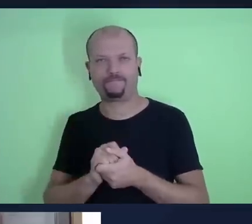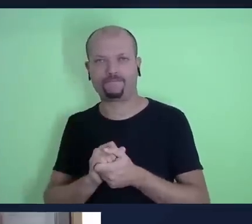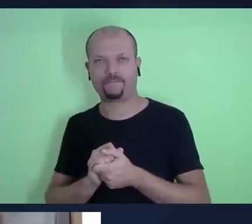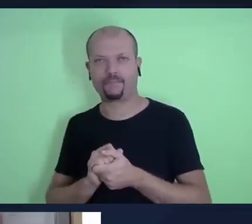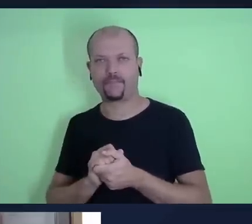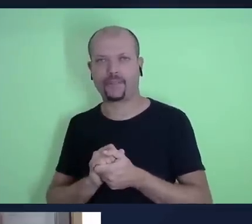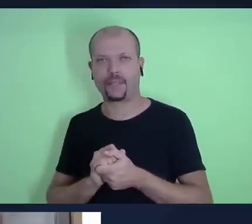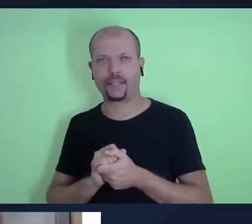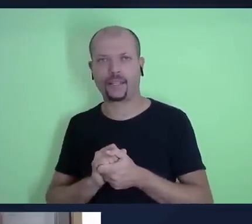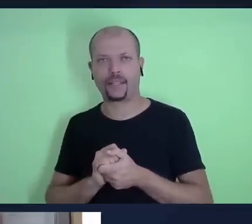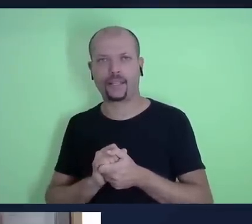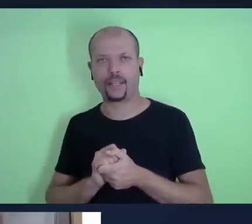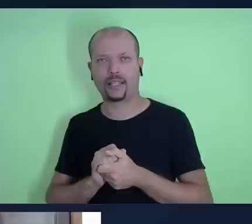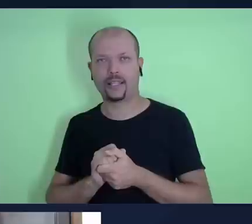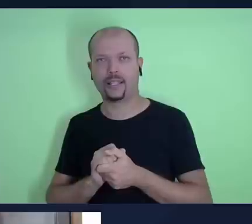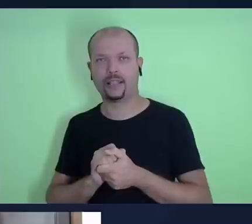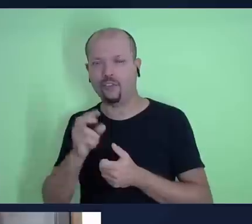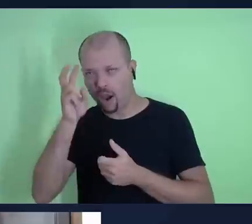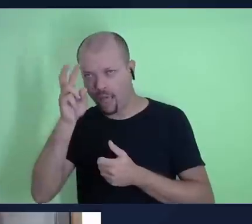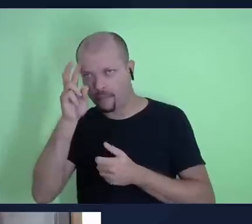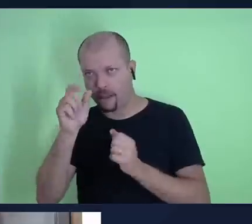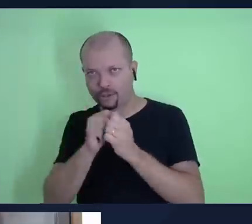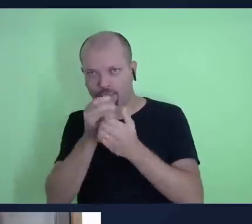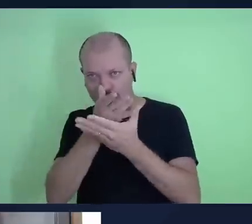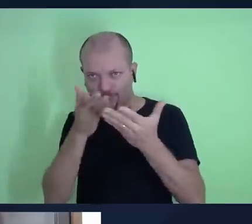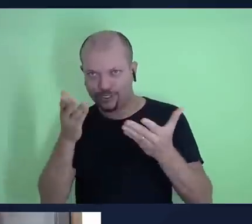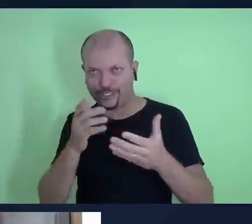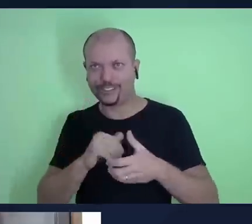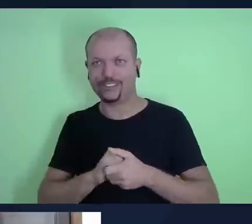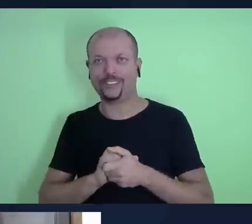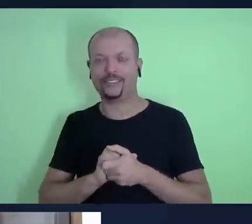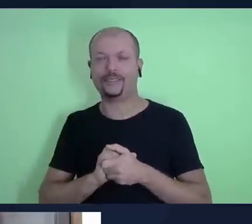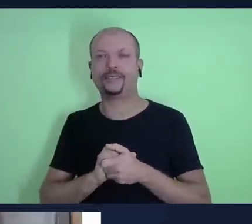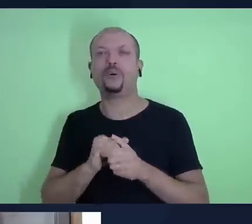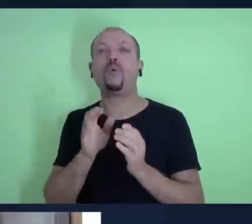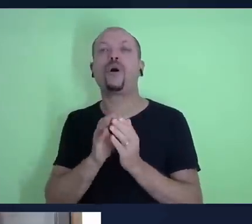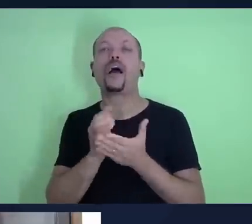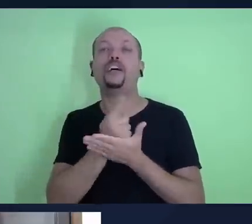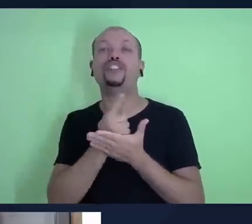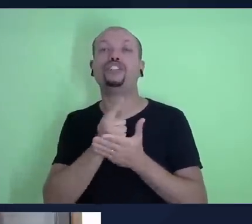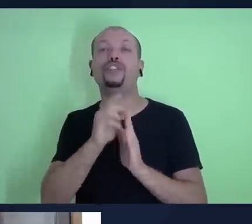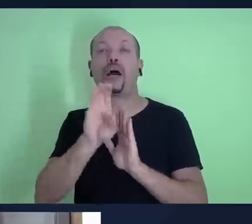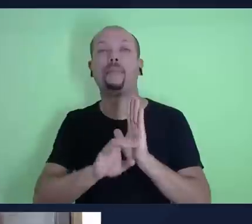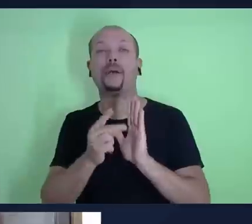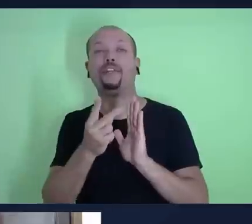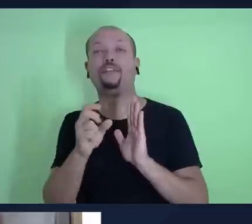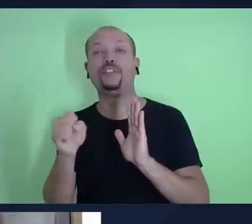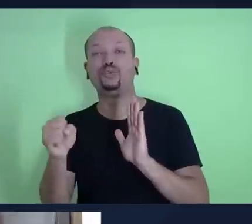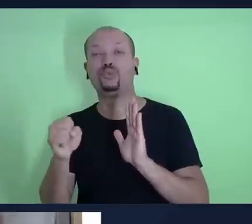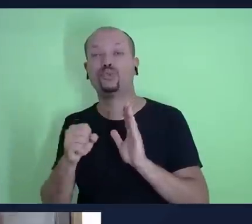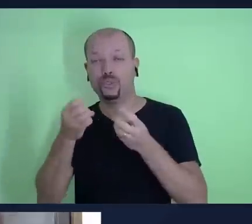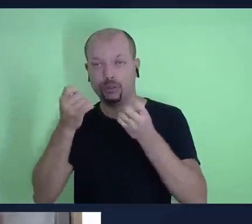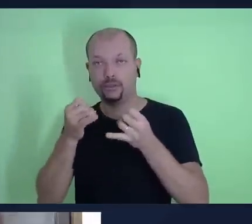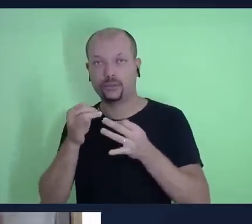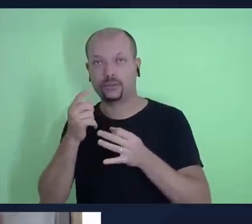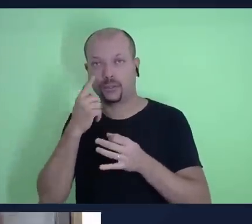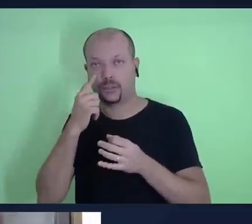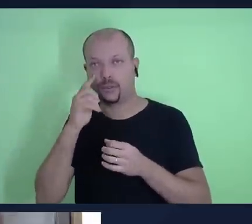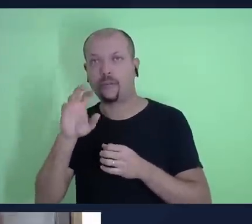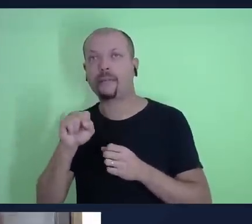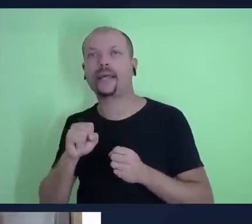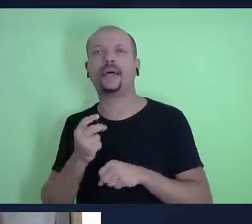relembrar aqui com todos aqui, o que diz lá em Gênesis 28, deixa eu pegar aqui,